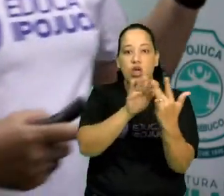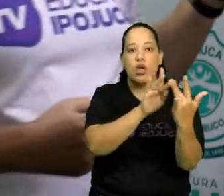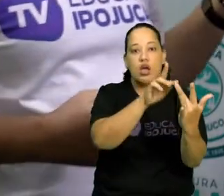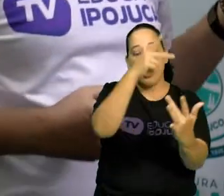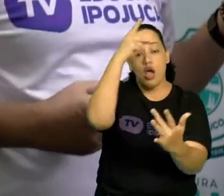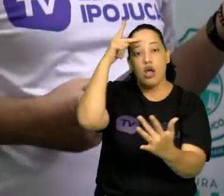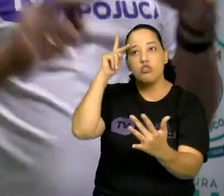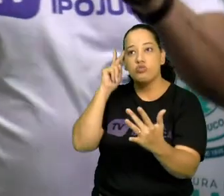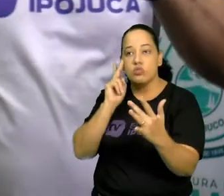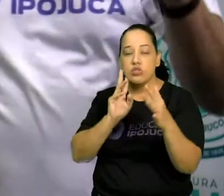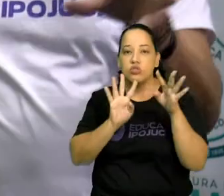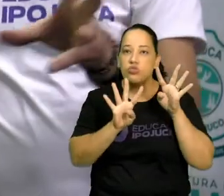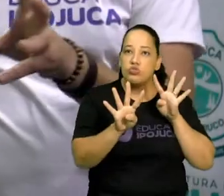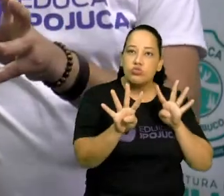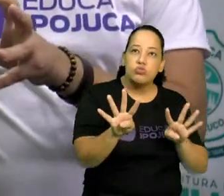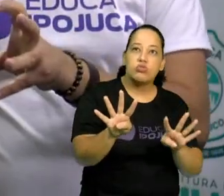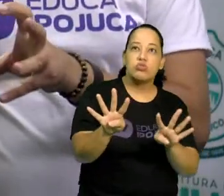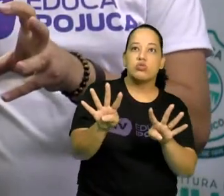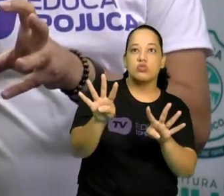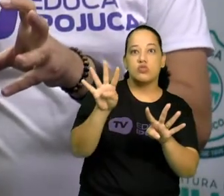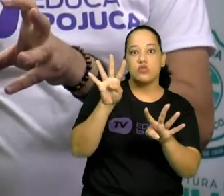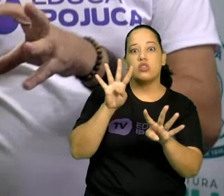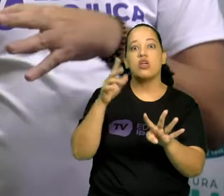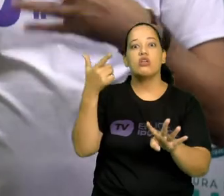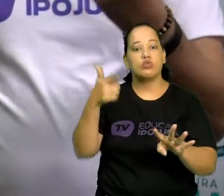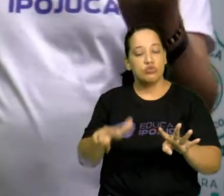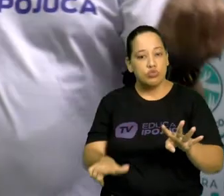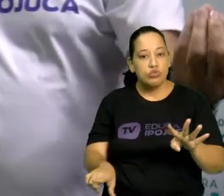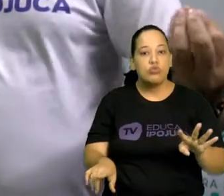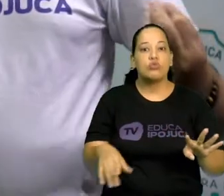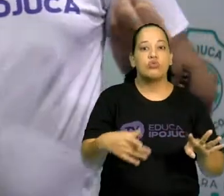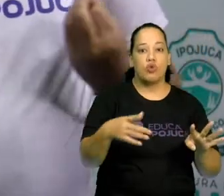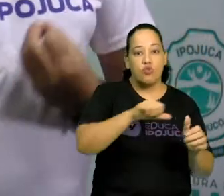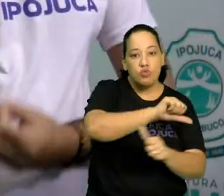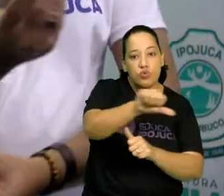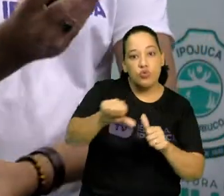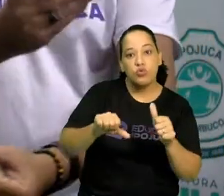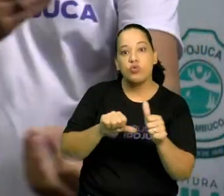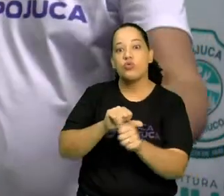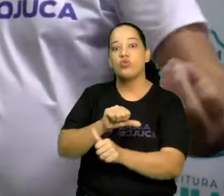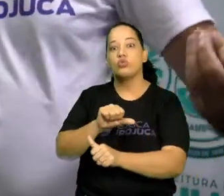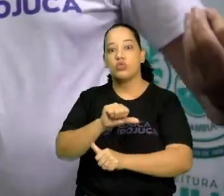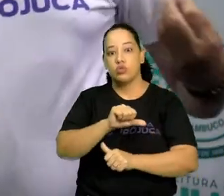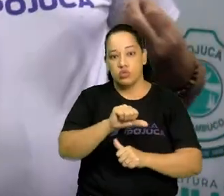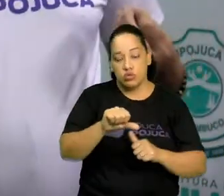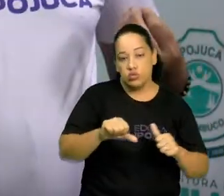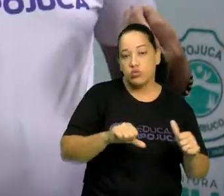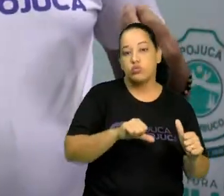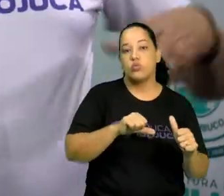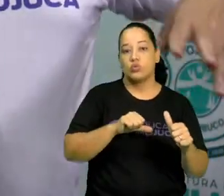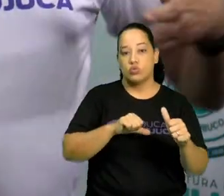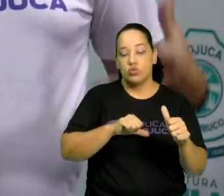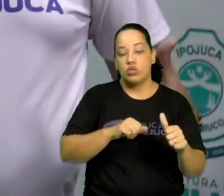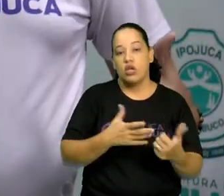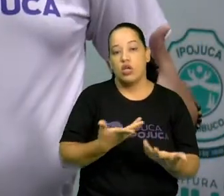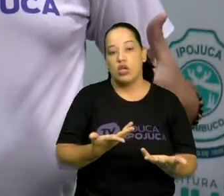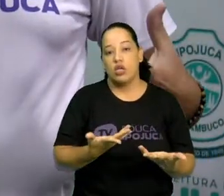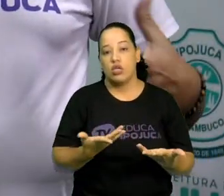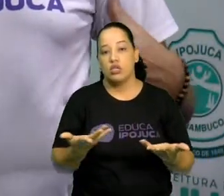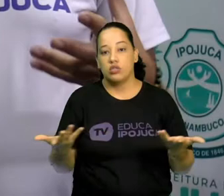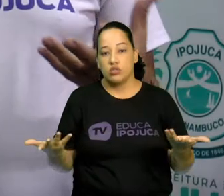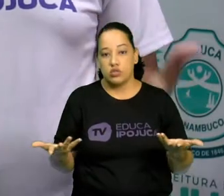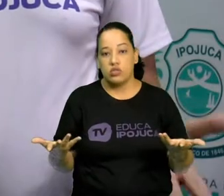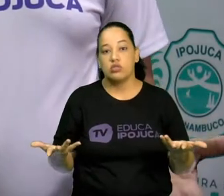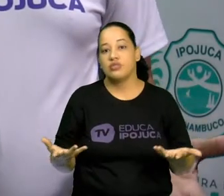público para o vídeo, quebra essa quarta parede novamente, ele brinca com esses elementos. E, ainda assim,